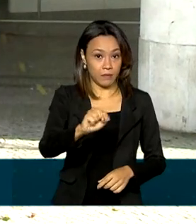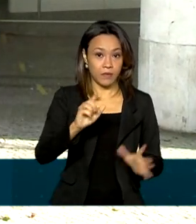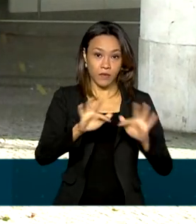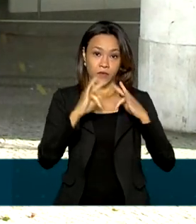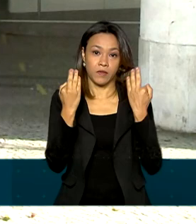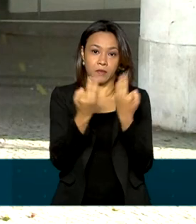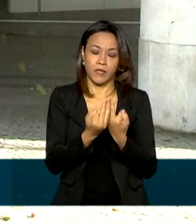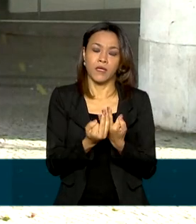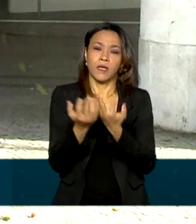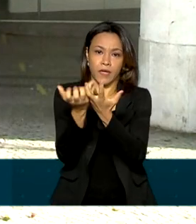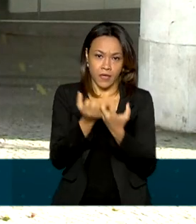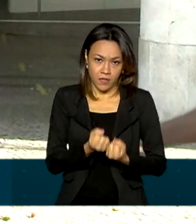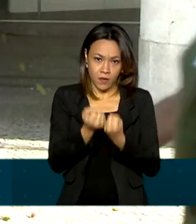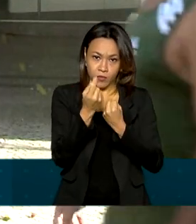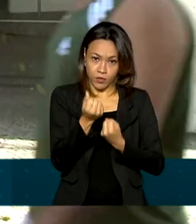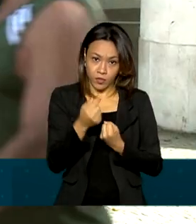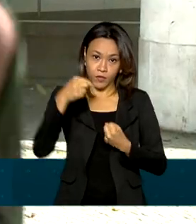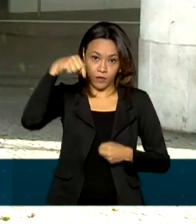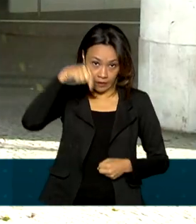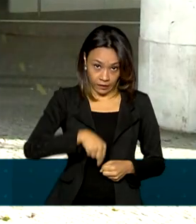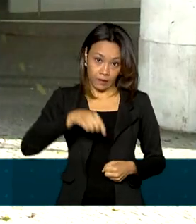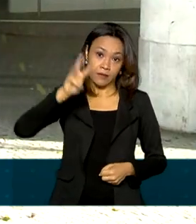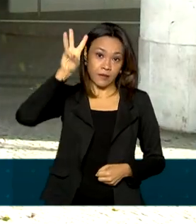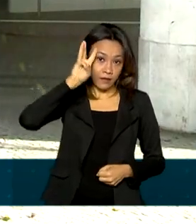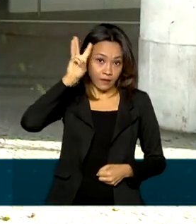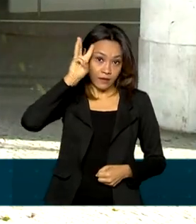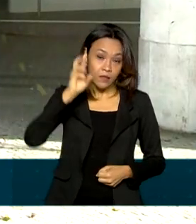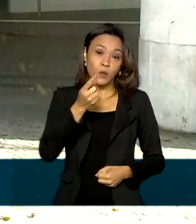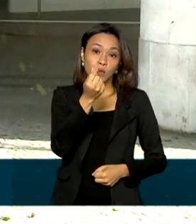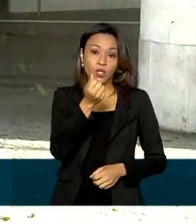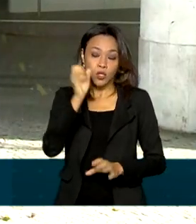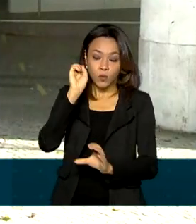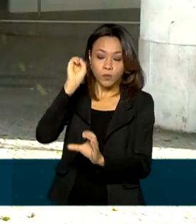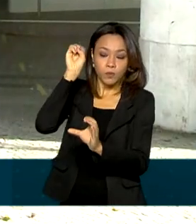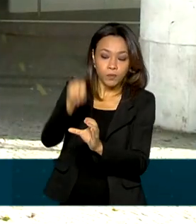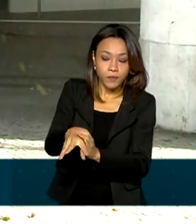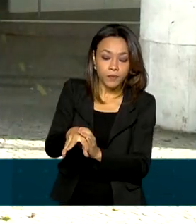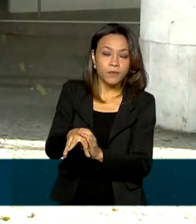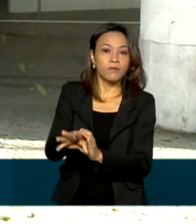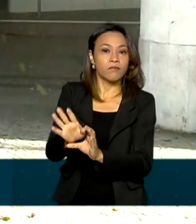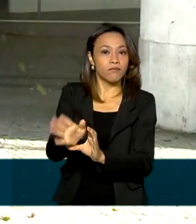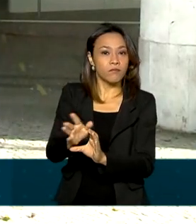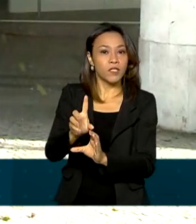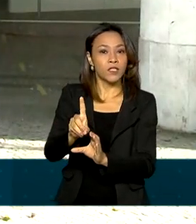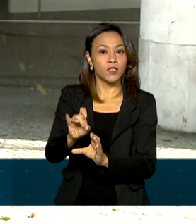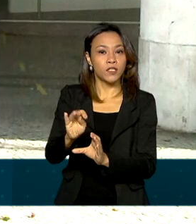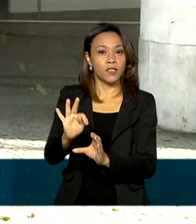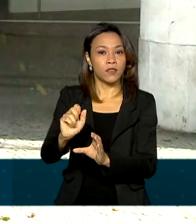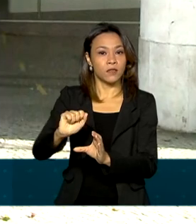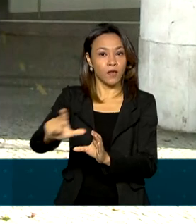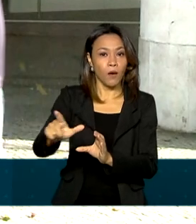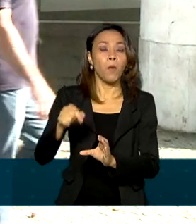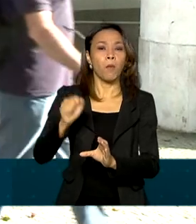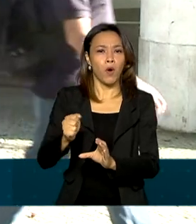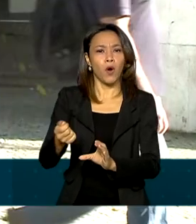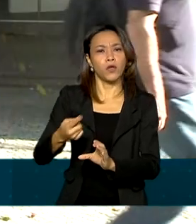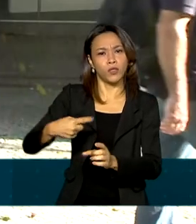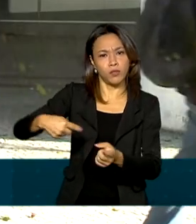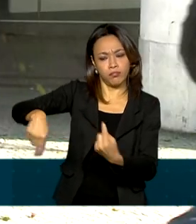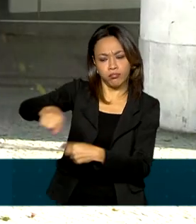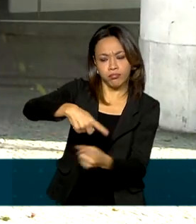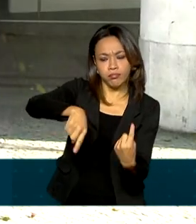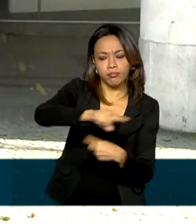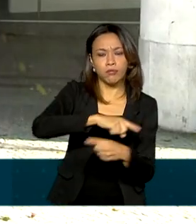recebem o auxílio nesta terça-feira. O dinheiro vai ficar disponível na poupança social digital. Os valores podem ser movimentados pelo